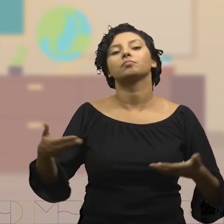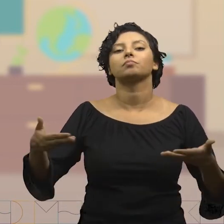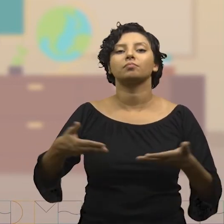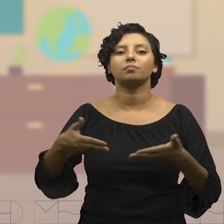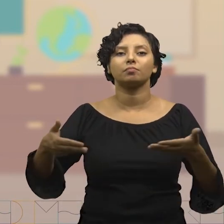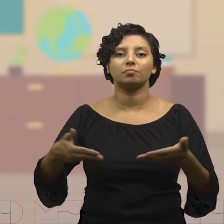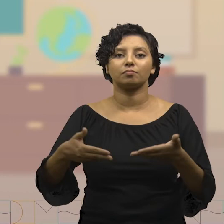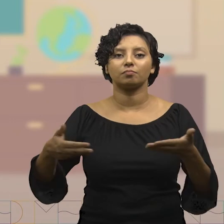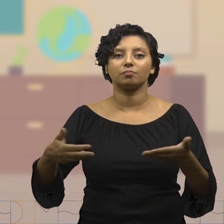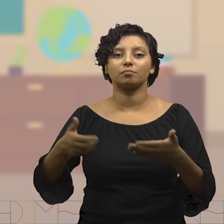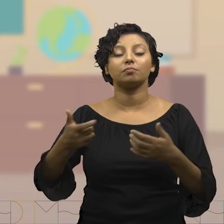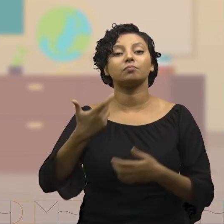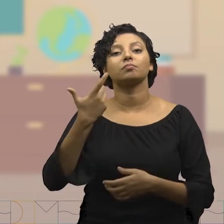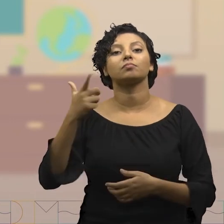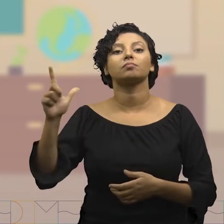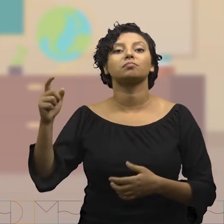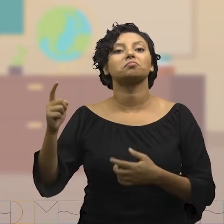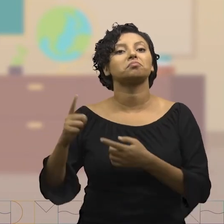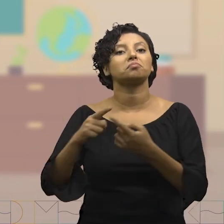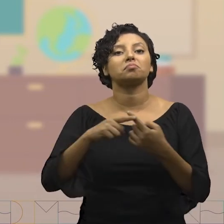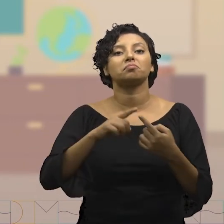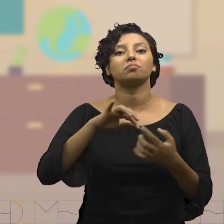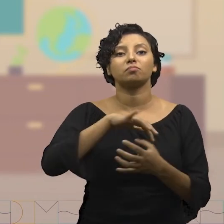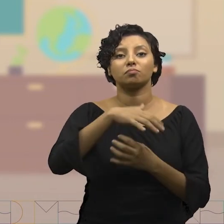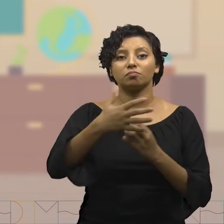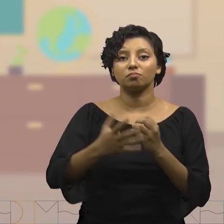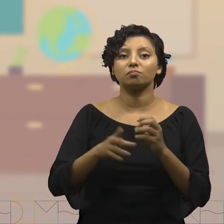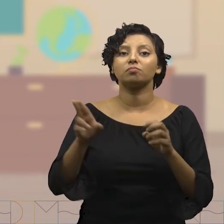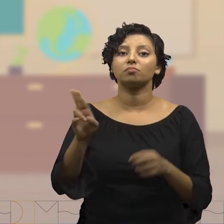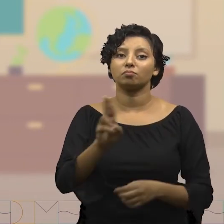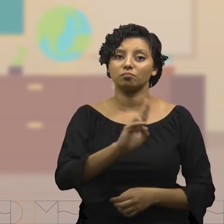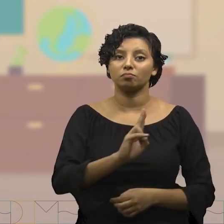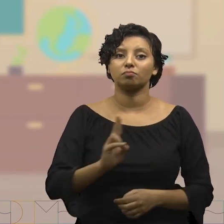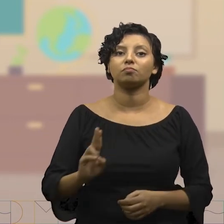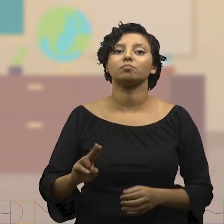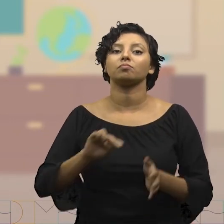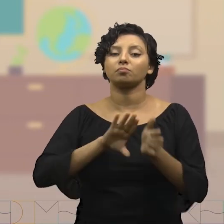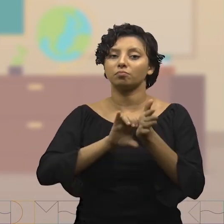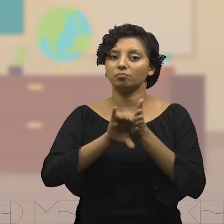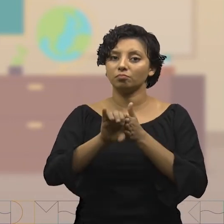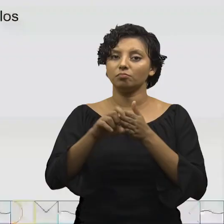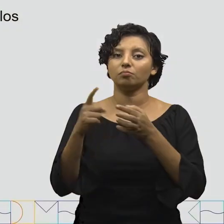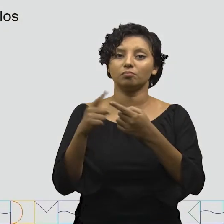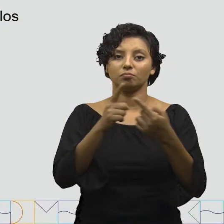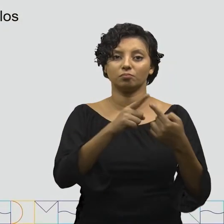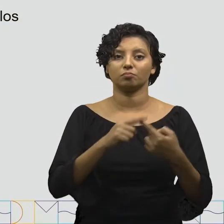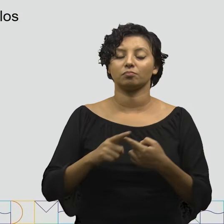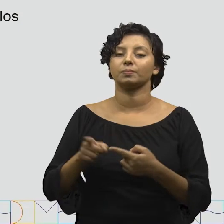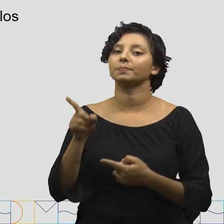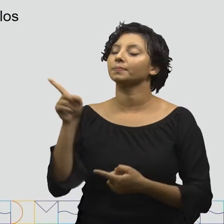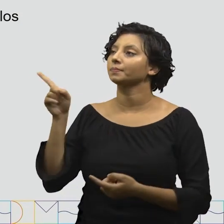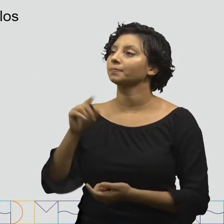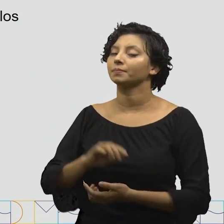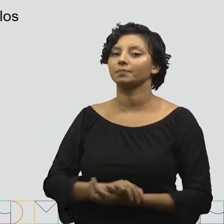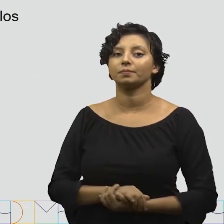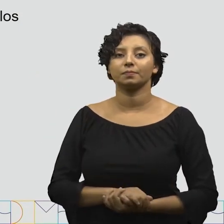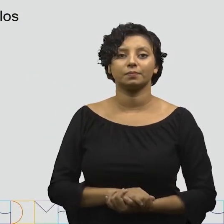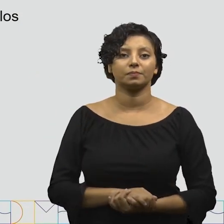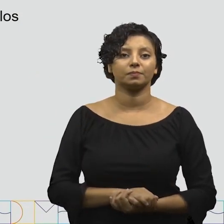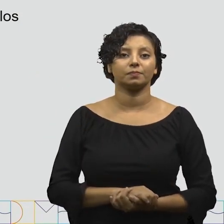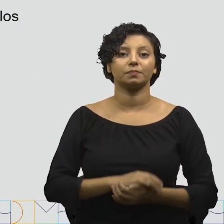os outros formatos e nomes das bactérias. Os tipos. Então,